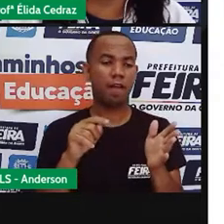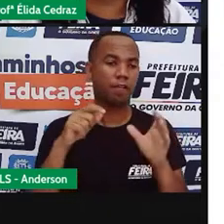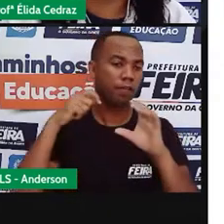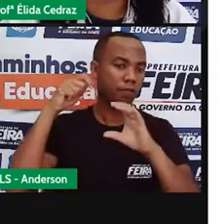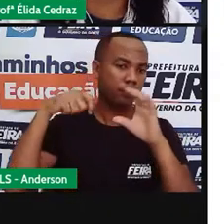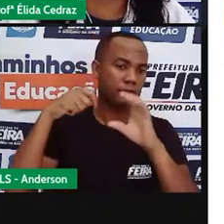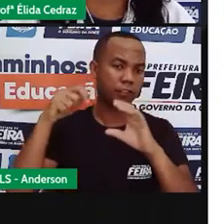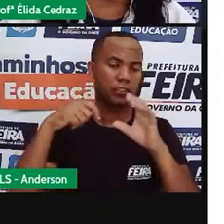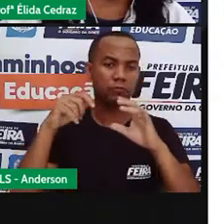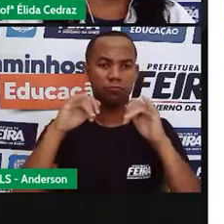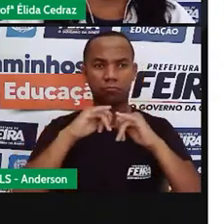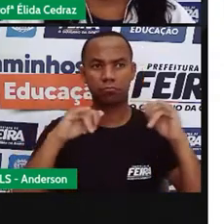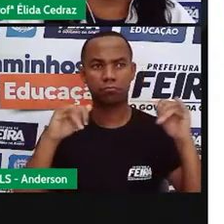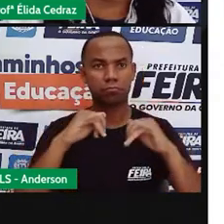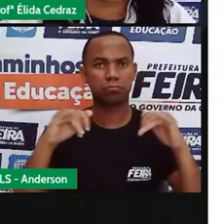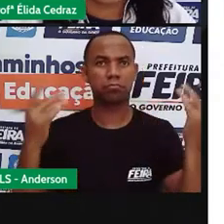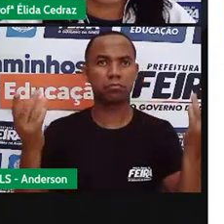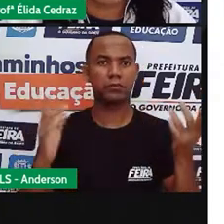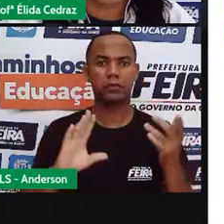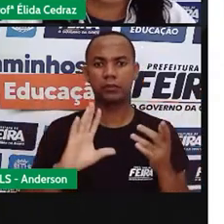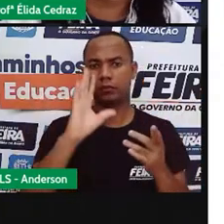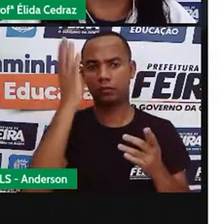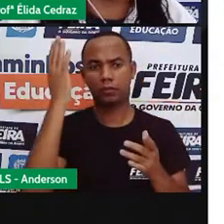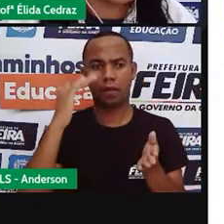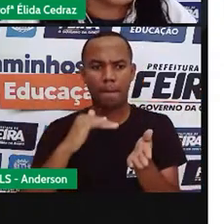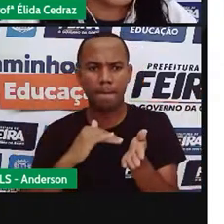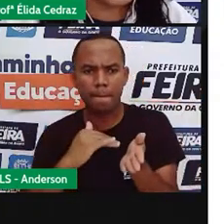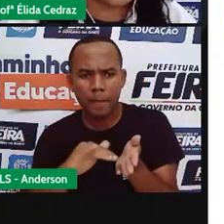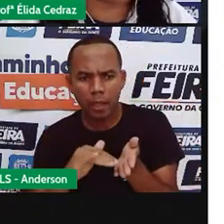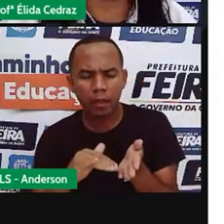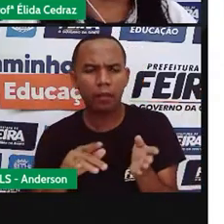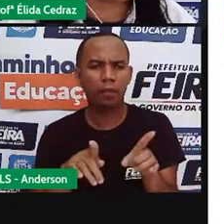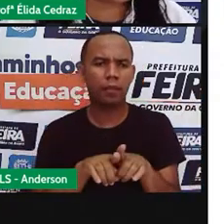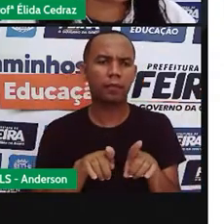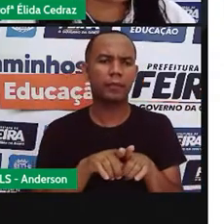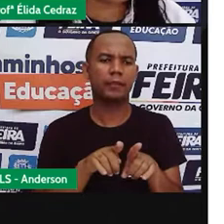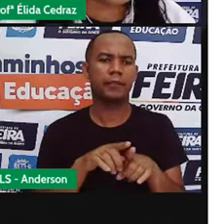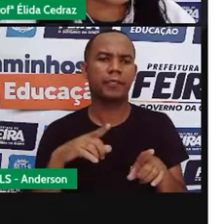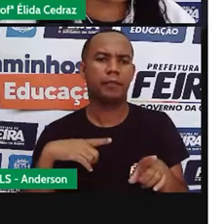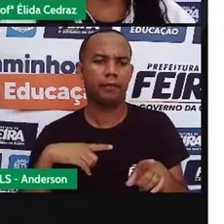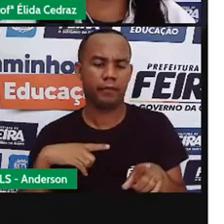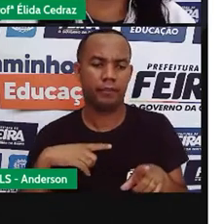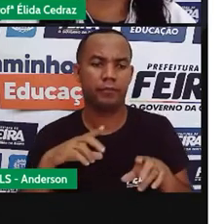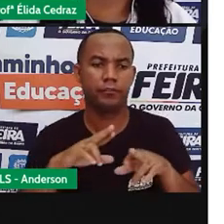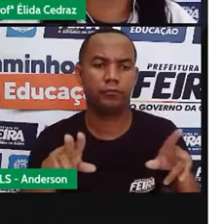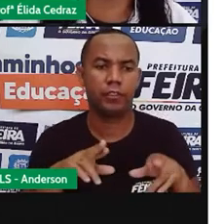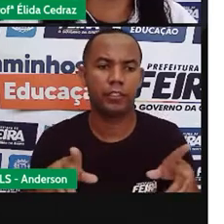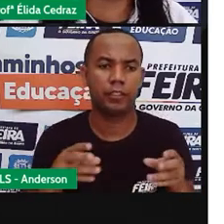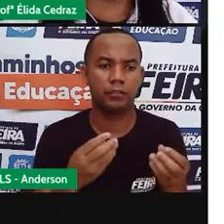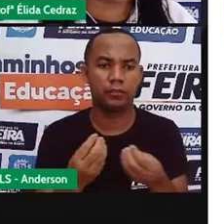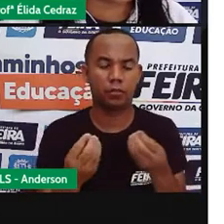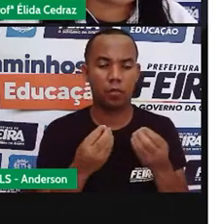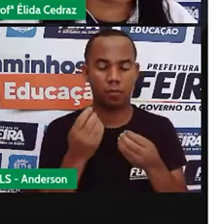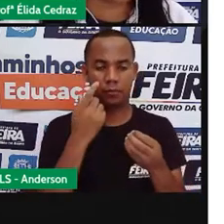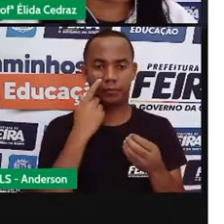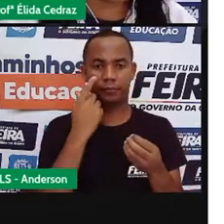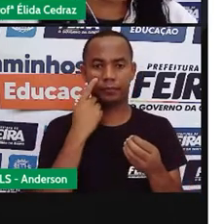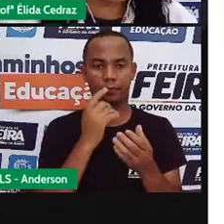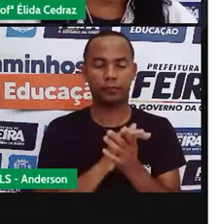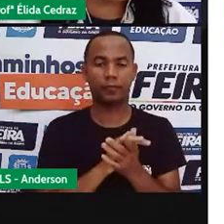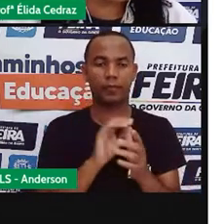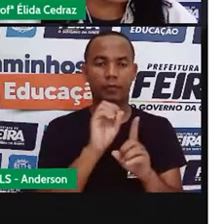memes e mensagens, entre outras coisas. Então, tem essa diferença. Rede social